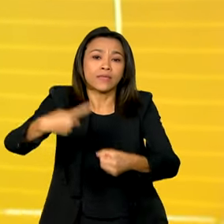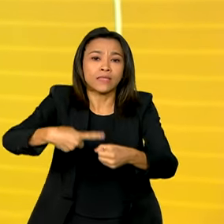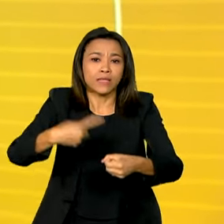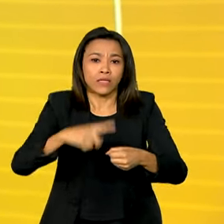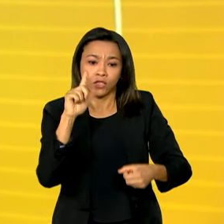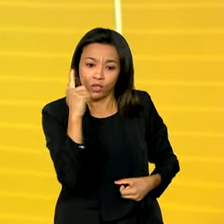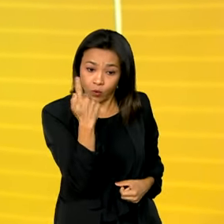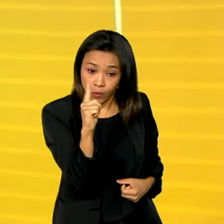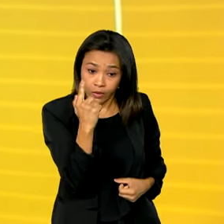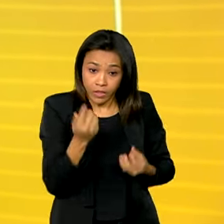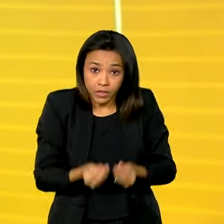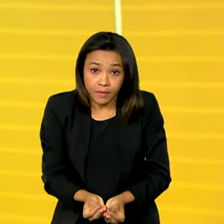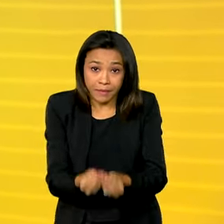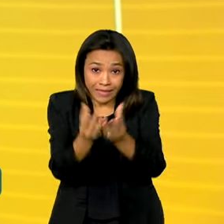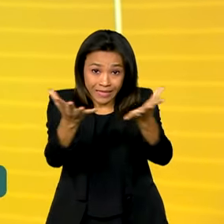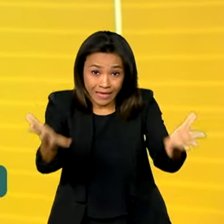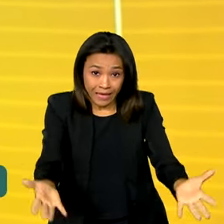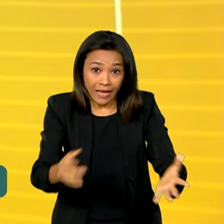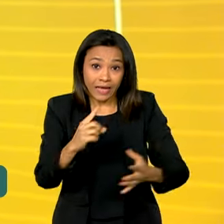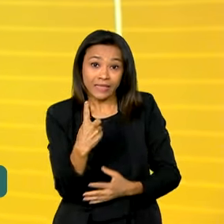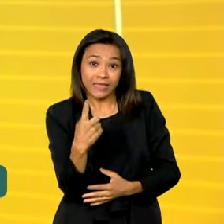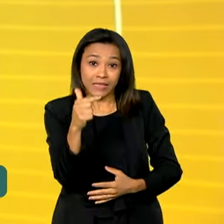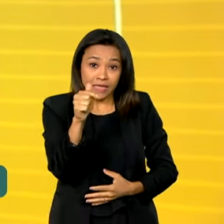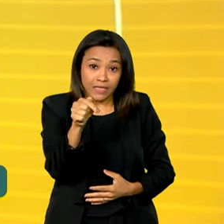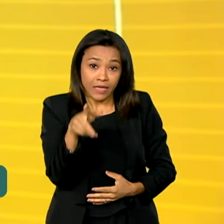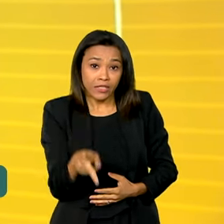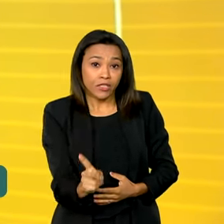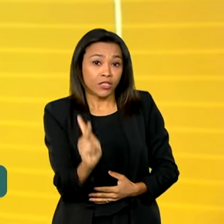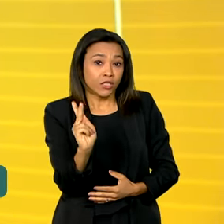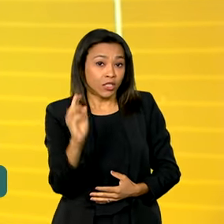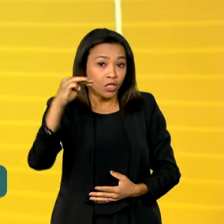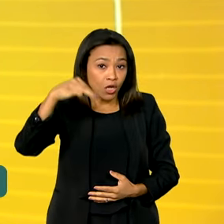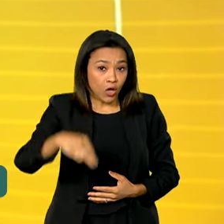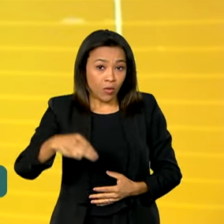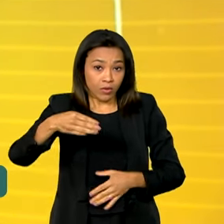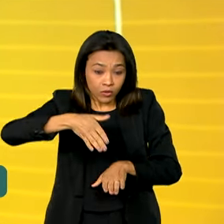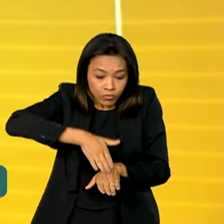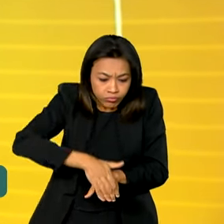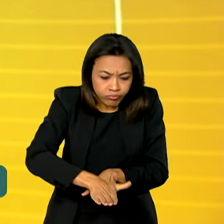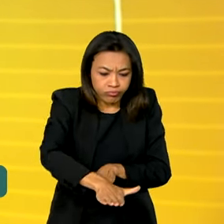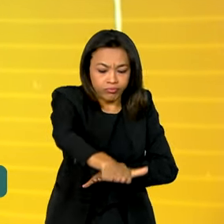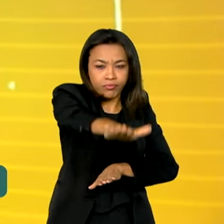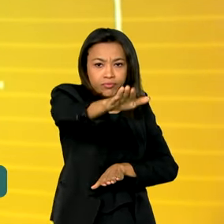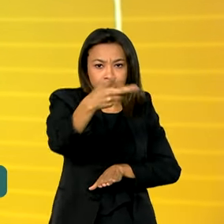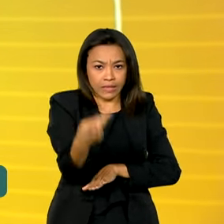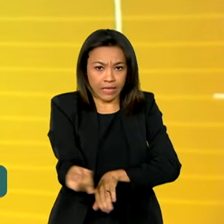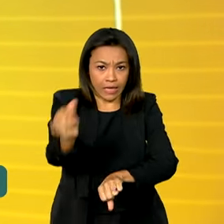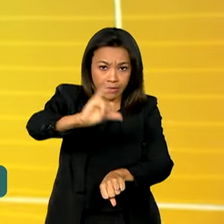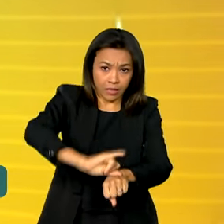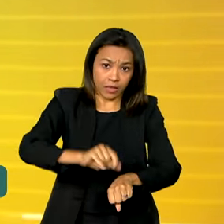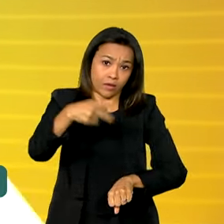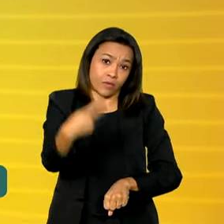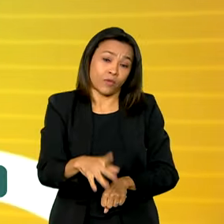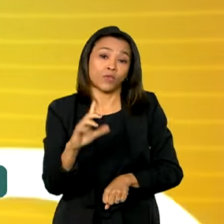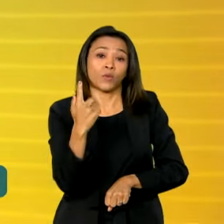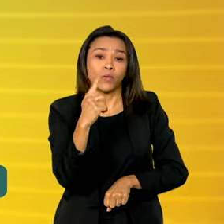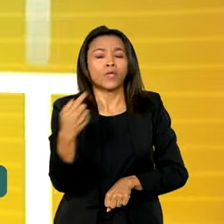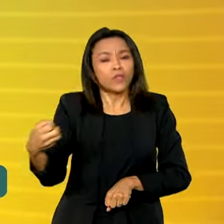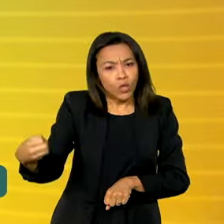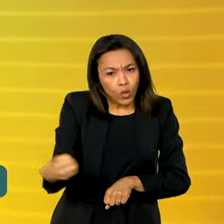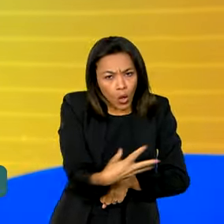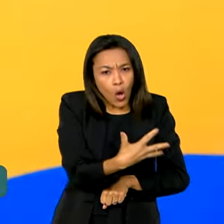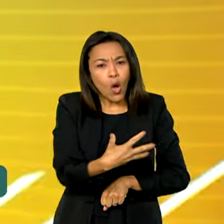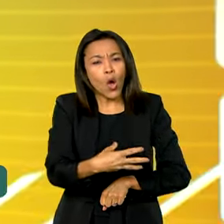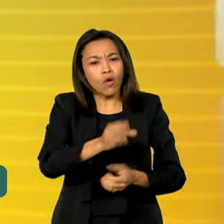trecho de 17 quilômetros do BRT Norte-Sul, na capital goiana. Foram anunciados ainda novos investimentos